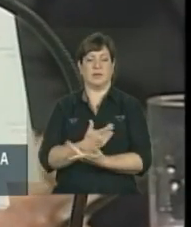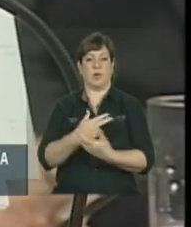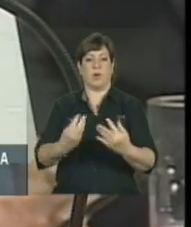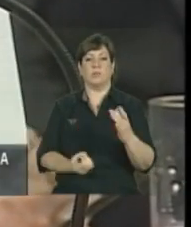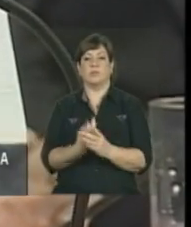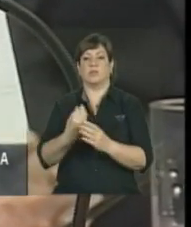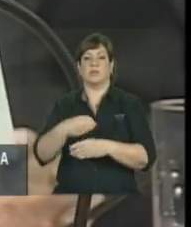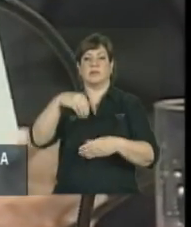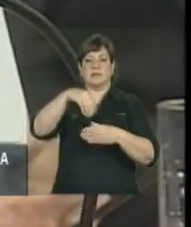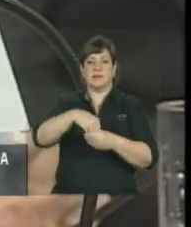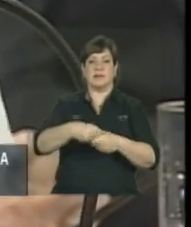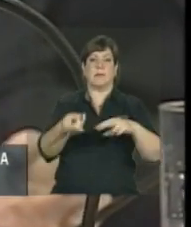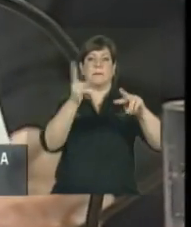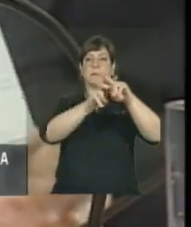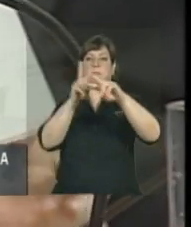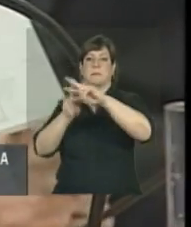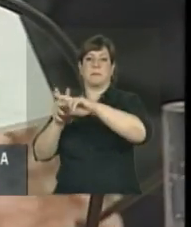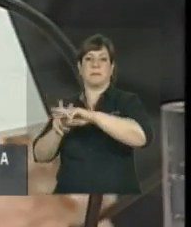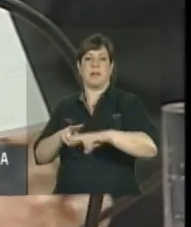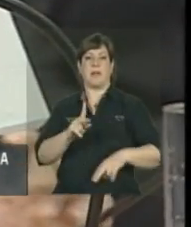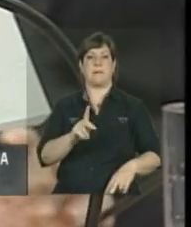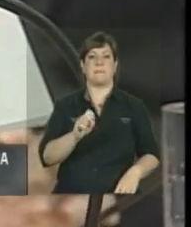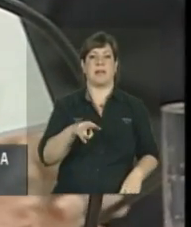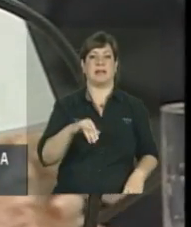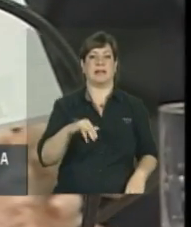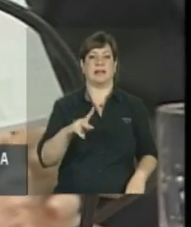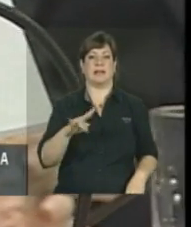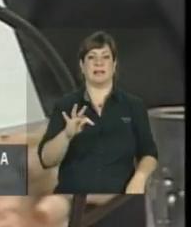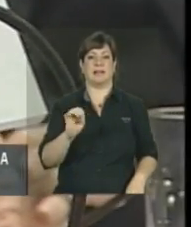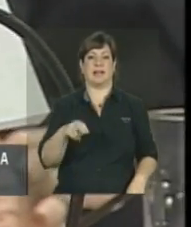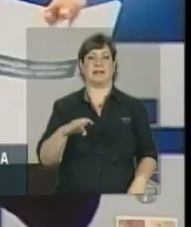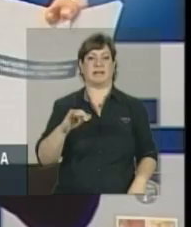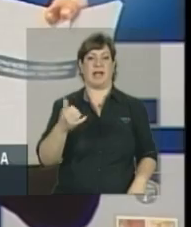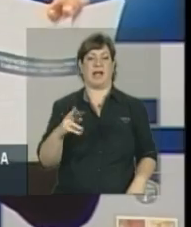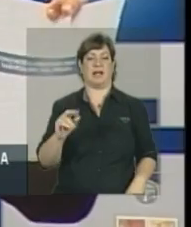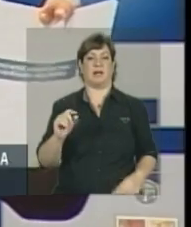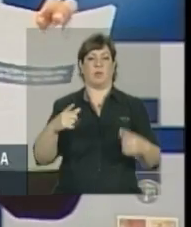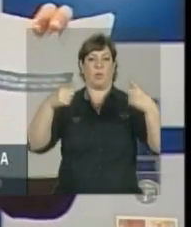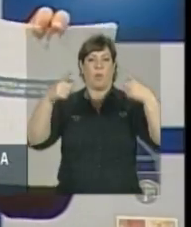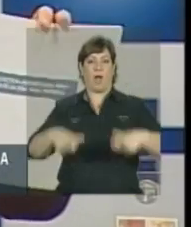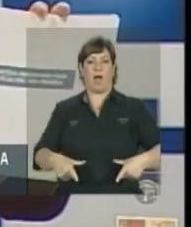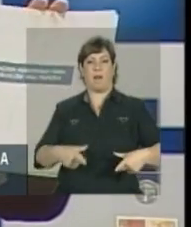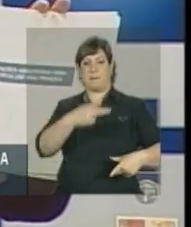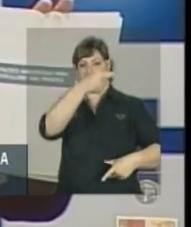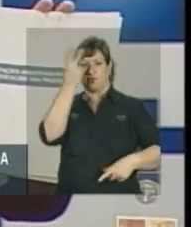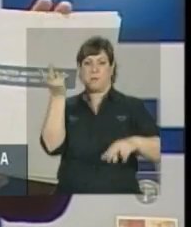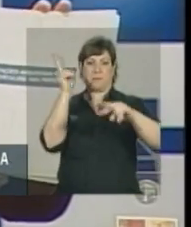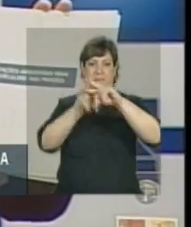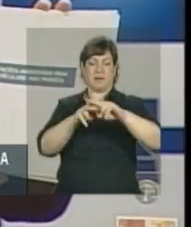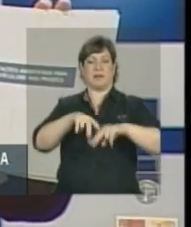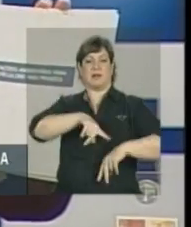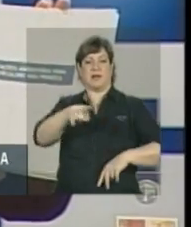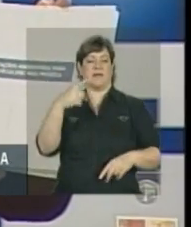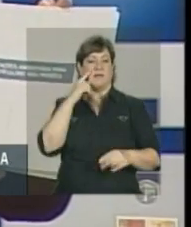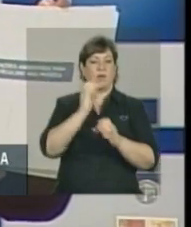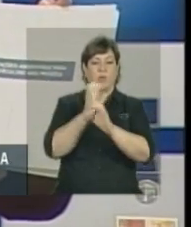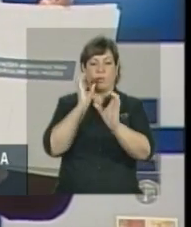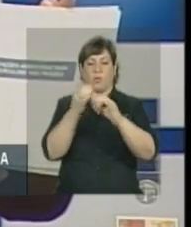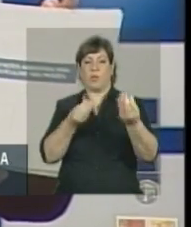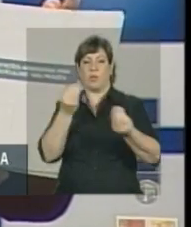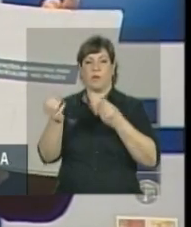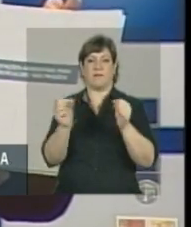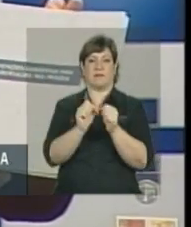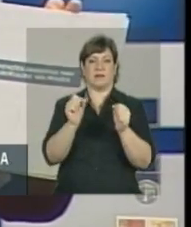das penitenciárias, no sentido da parte de arquitetura, da estrutura de engenharia dessas unidades